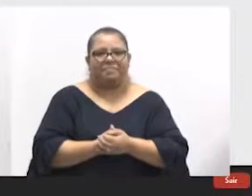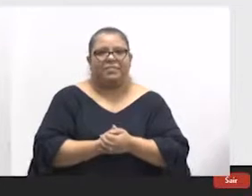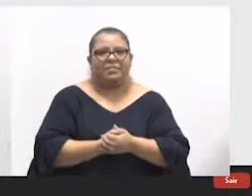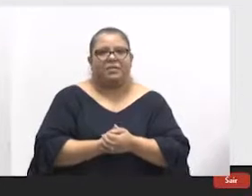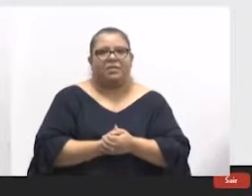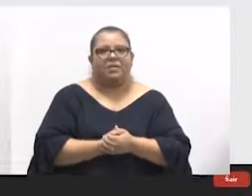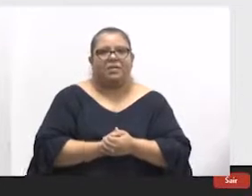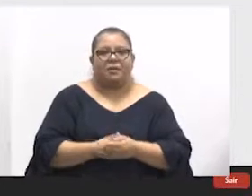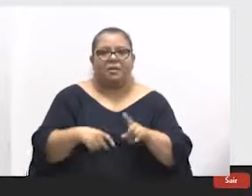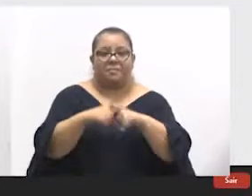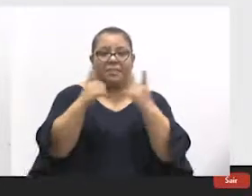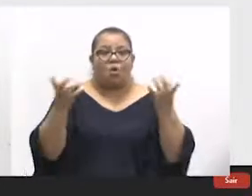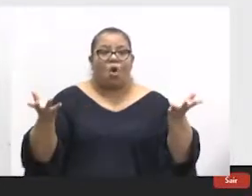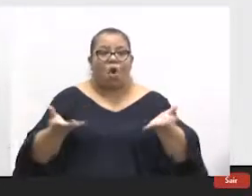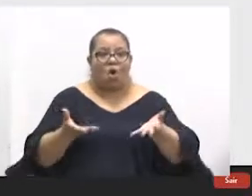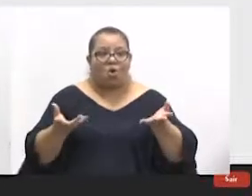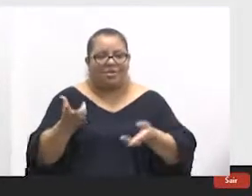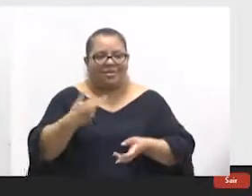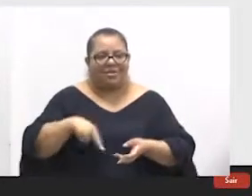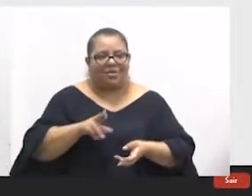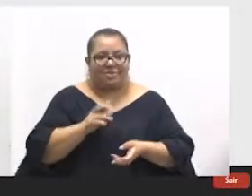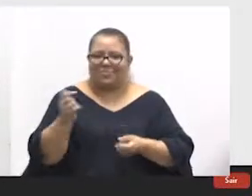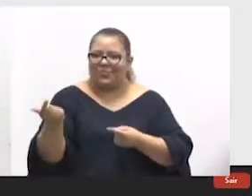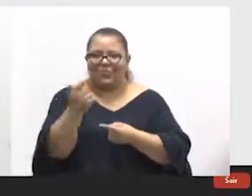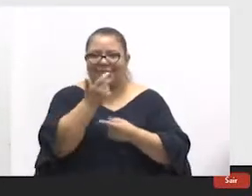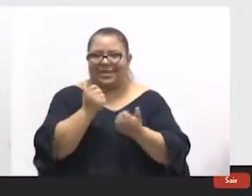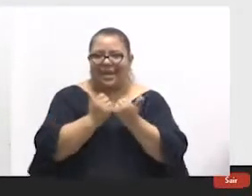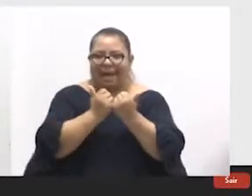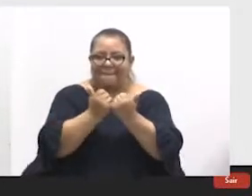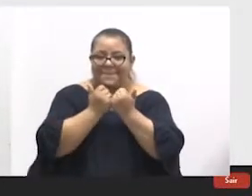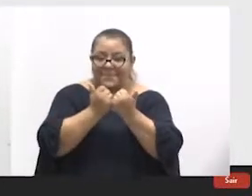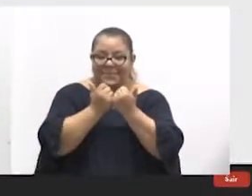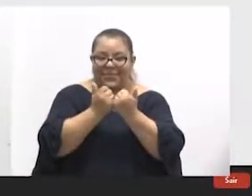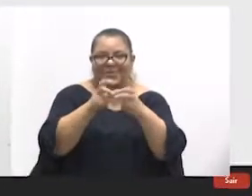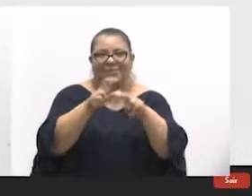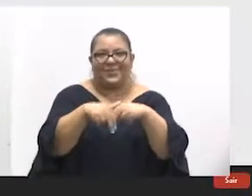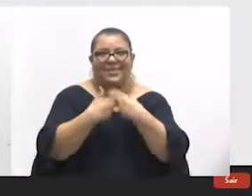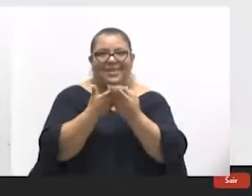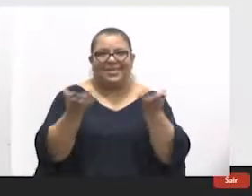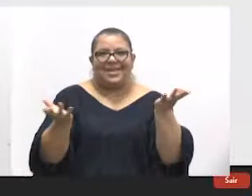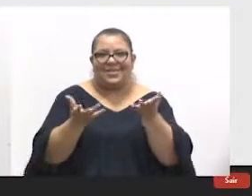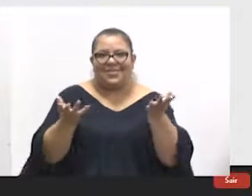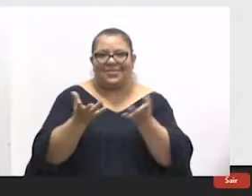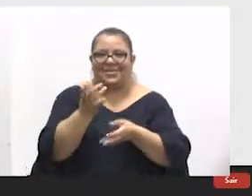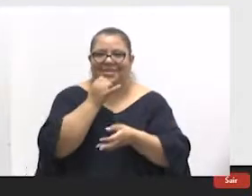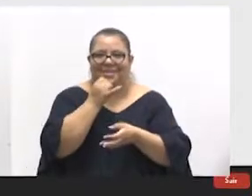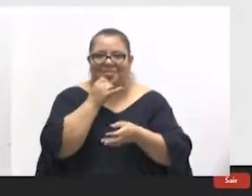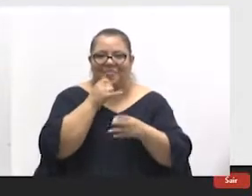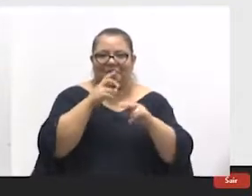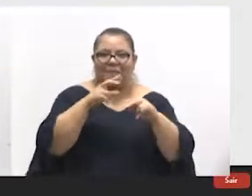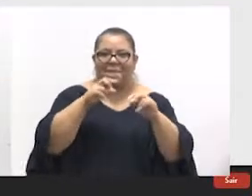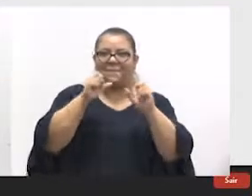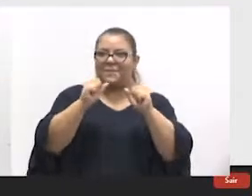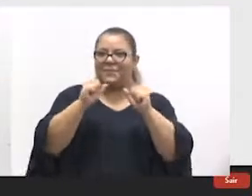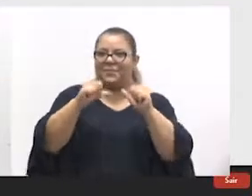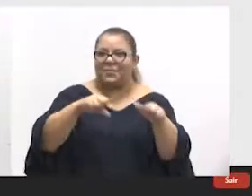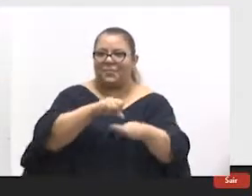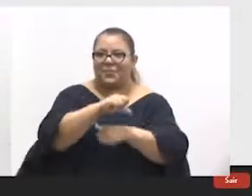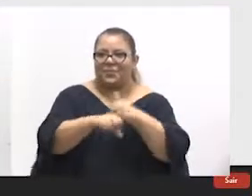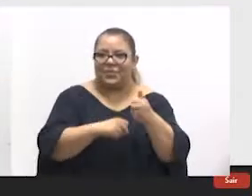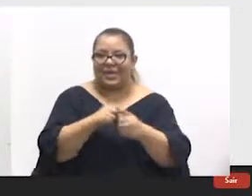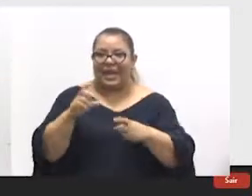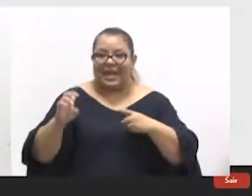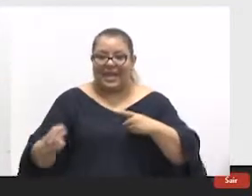E hoje a gente não tem um apoio, não consegue ter, espero que isso mude o mais breve possível, que é um apoio